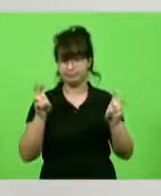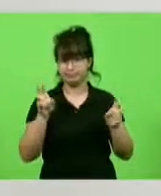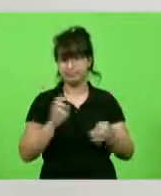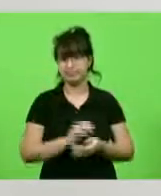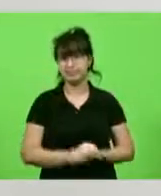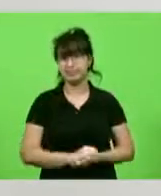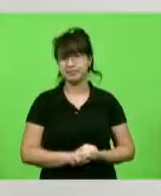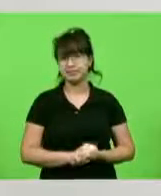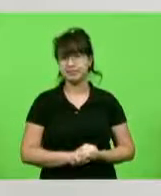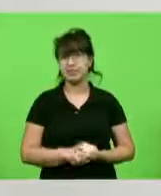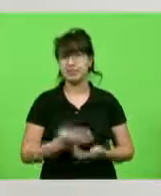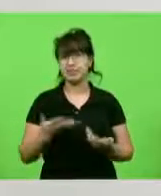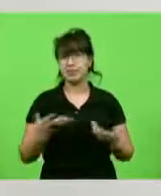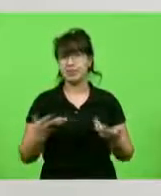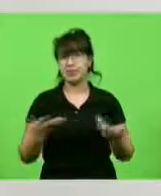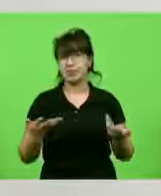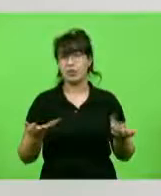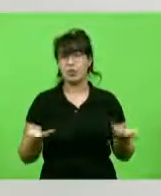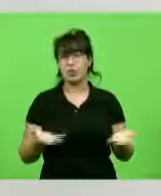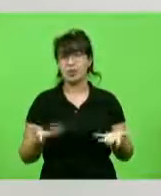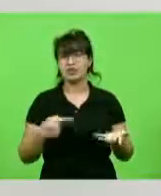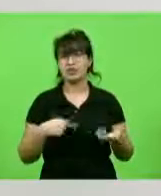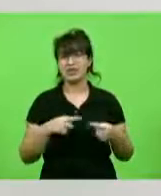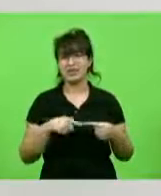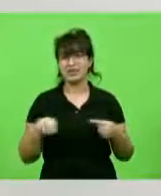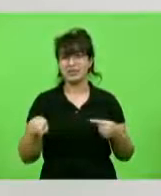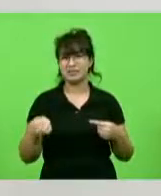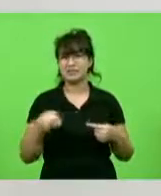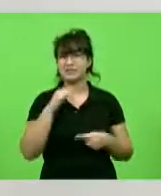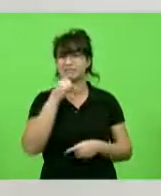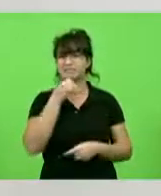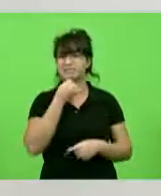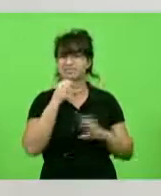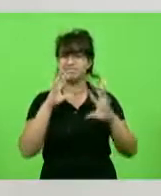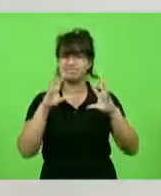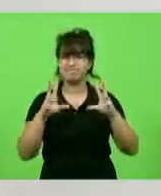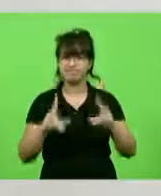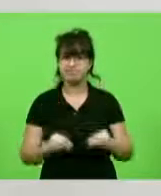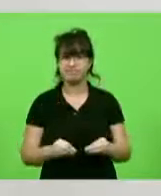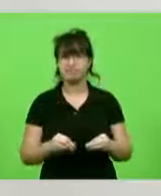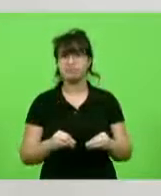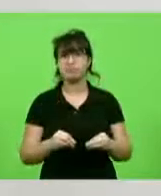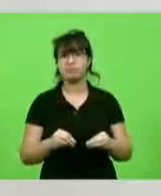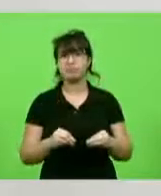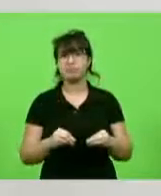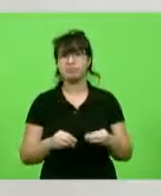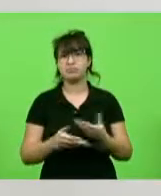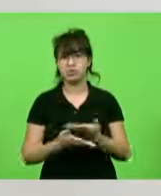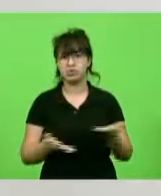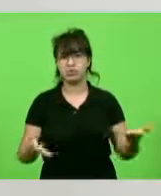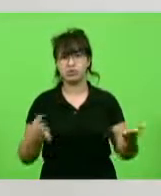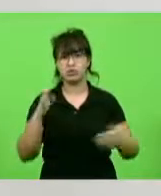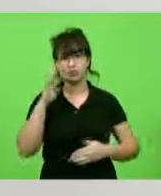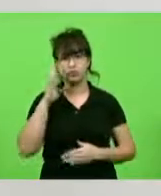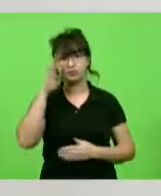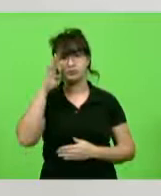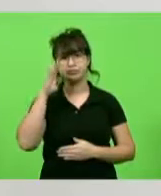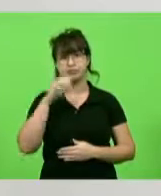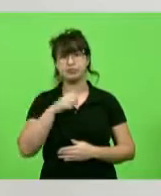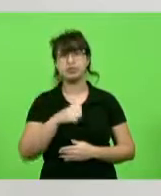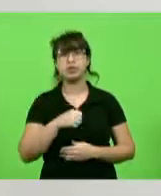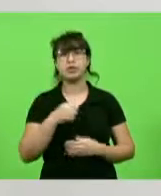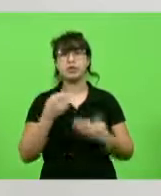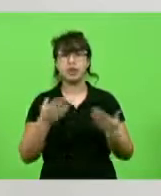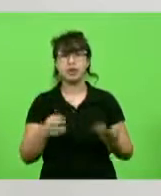Dizer que hoje foi uma semana extremamente triste para todos nós, que somos militares, ver a situação do soldado Wesley lá na